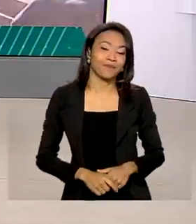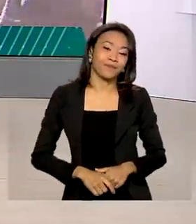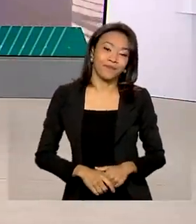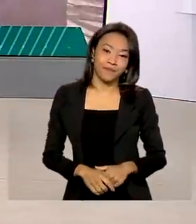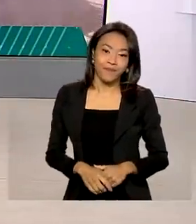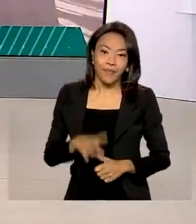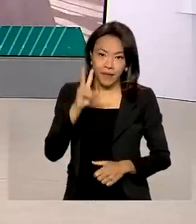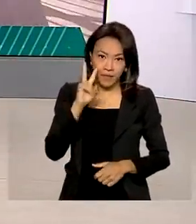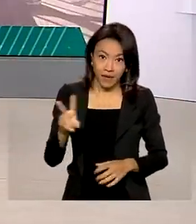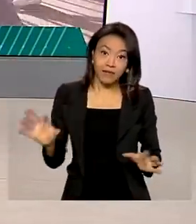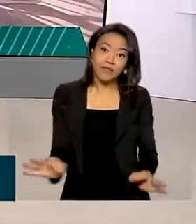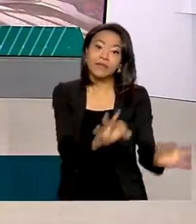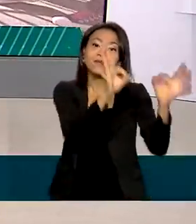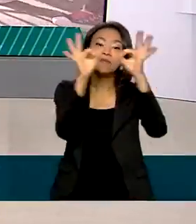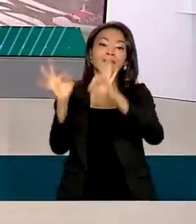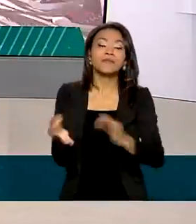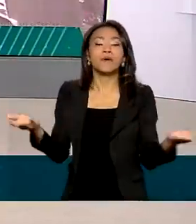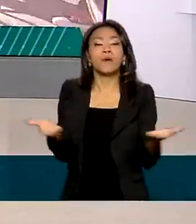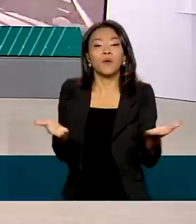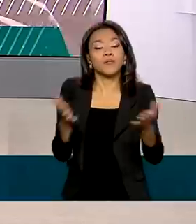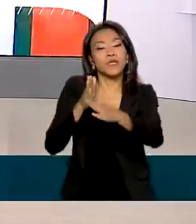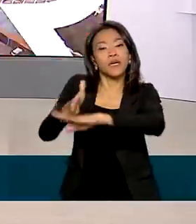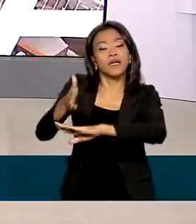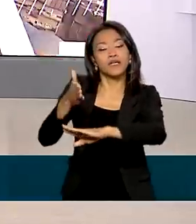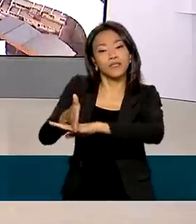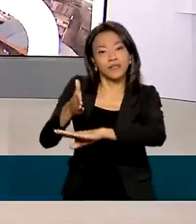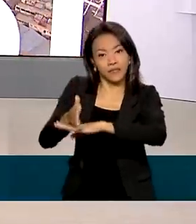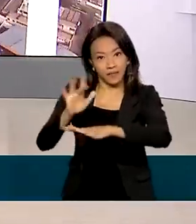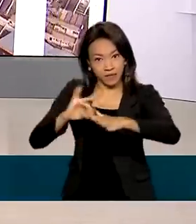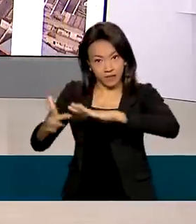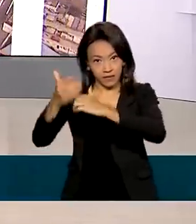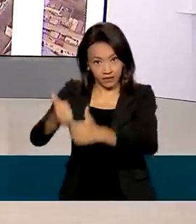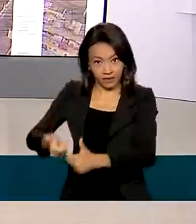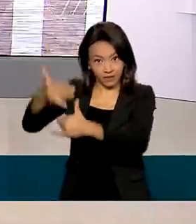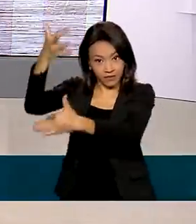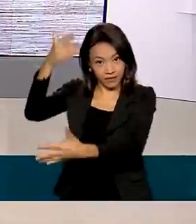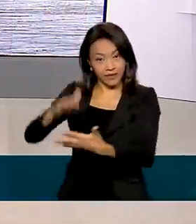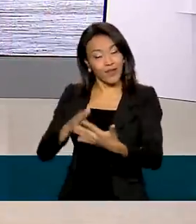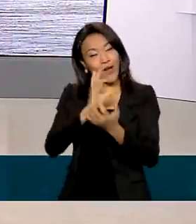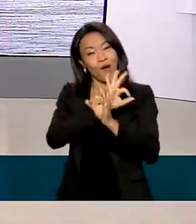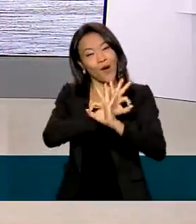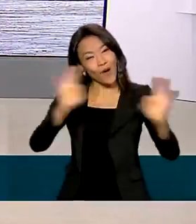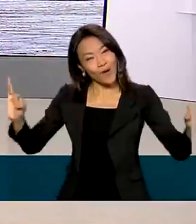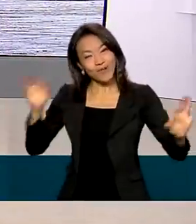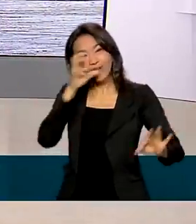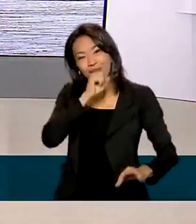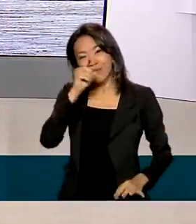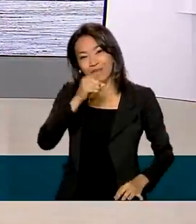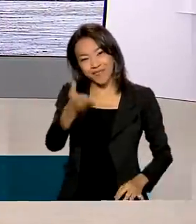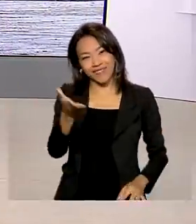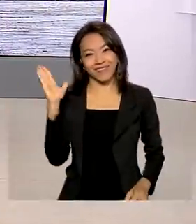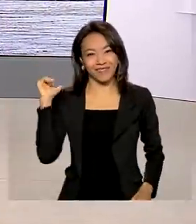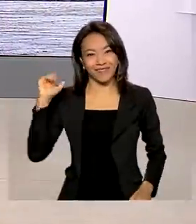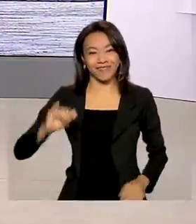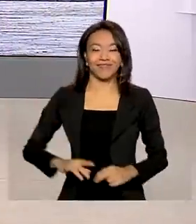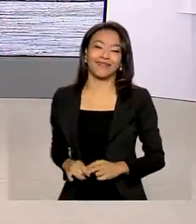Para rever as reportagens de hoje, acesse as nossas redes sociais. Para você, um ótimo fim de semana. Tchau, tchau.